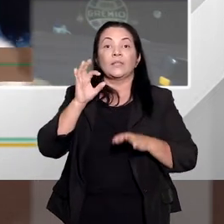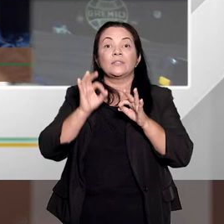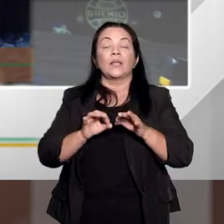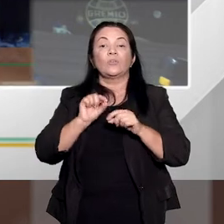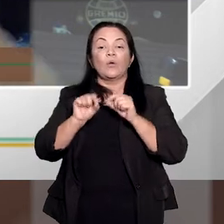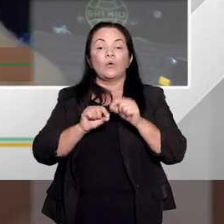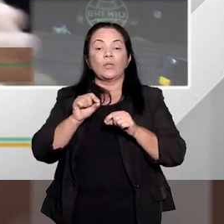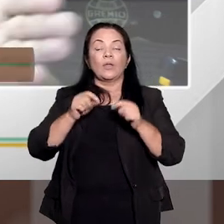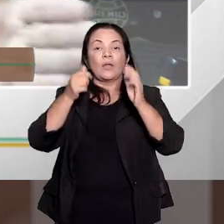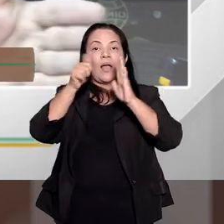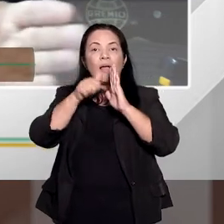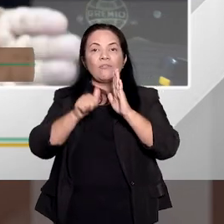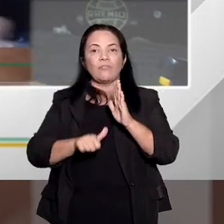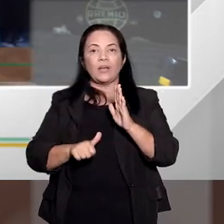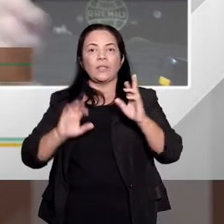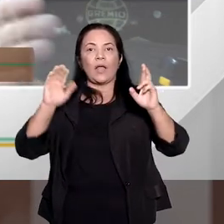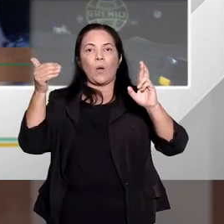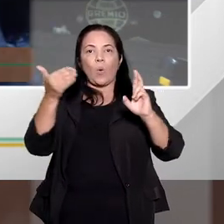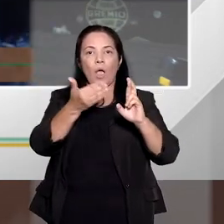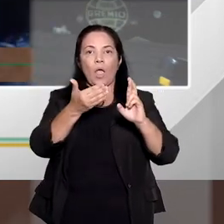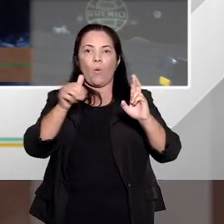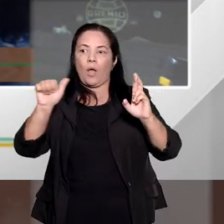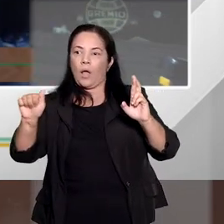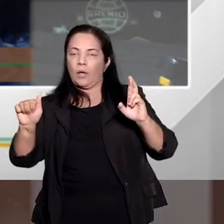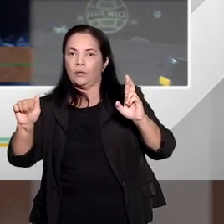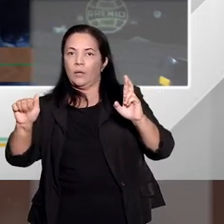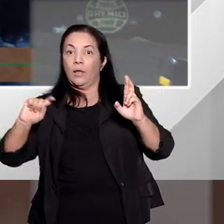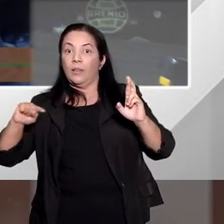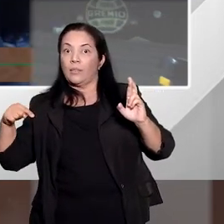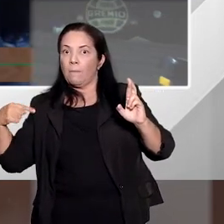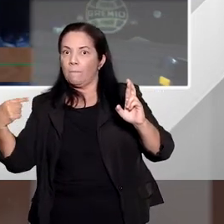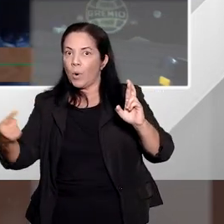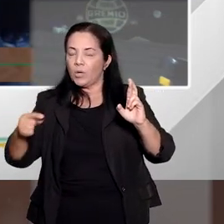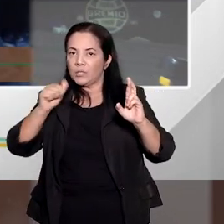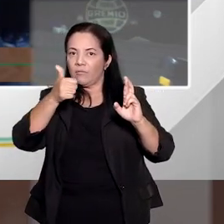individualização de cada uma das penas no concurso de pessoas.